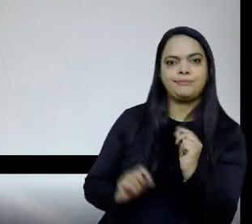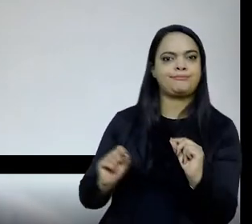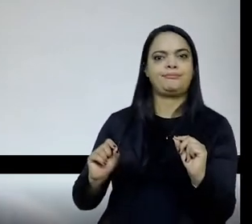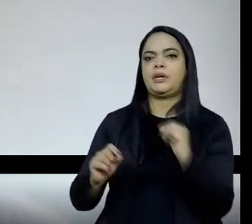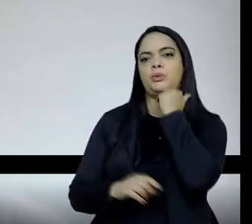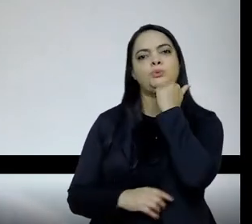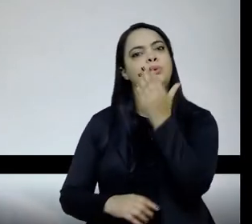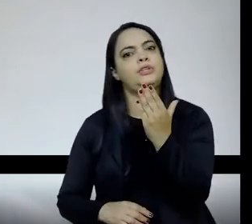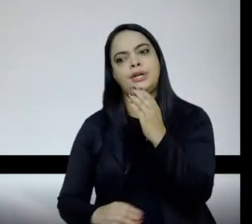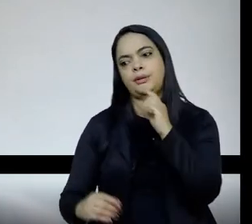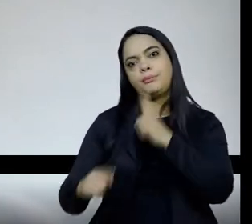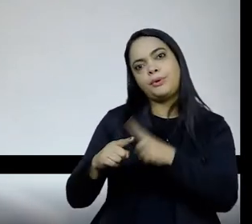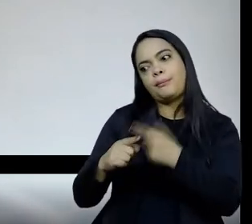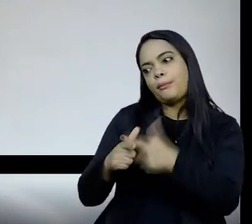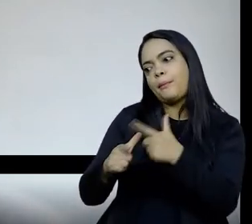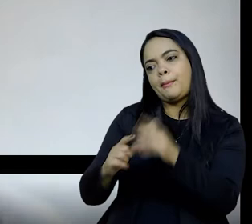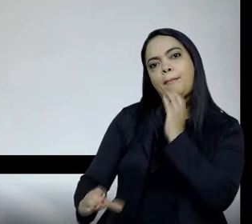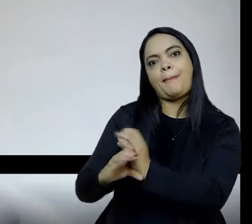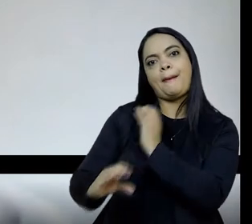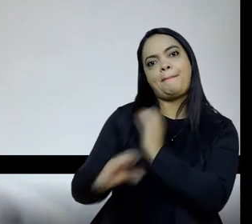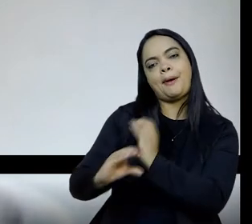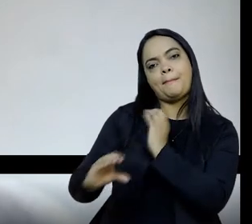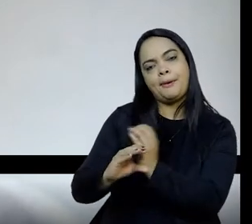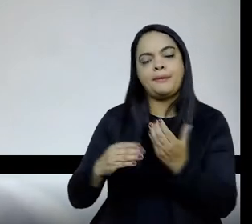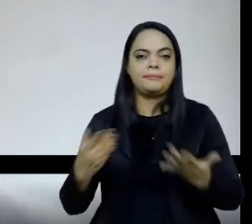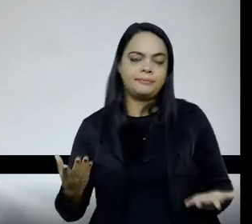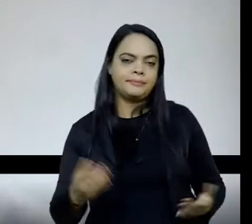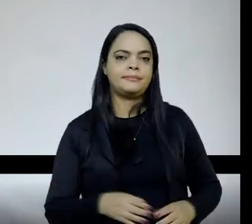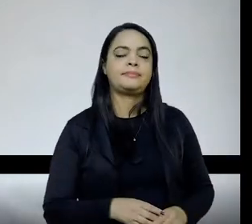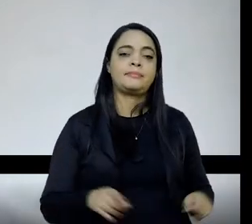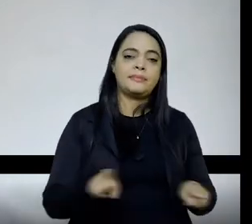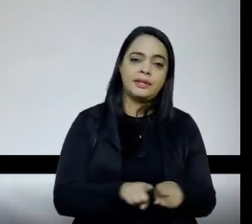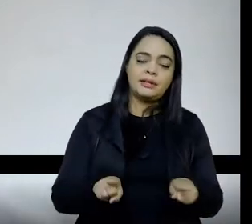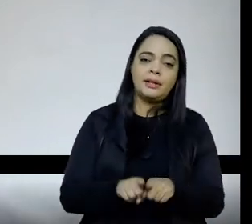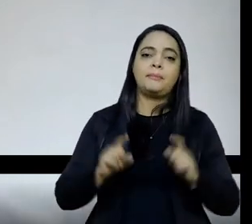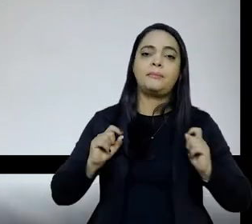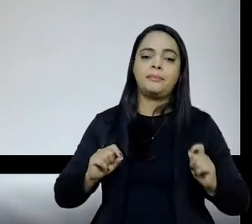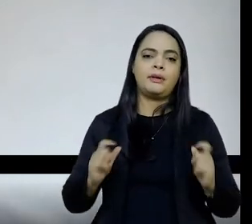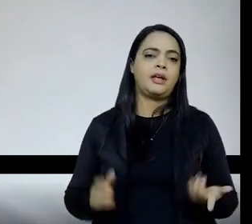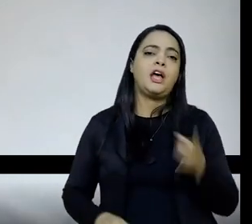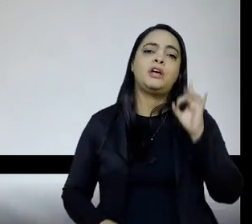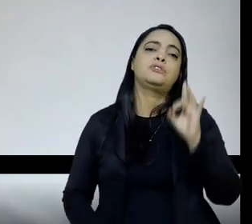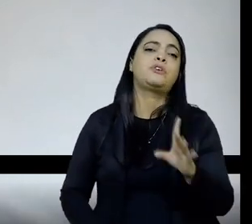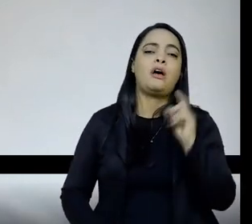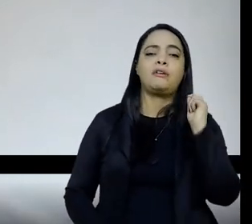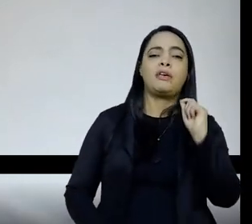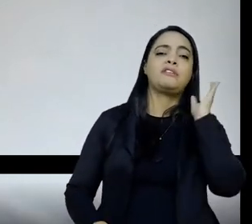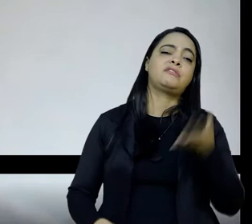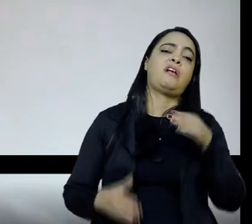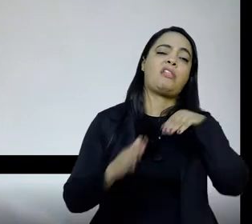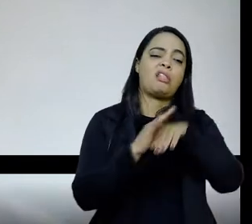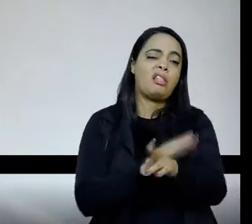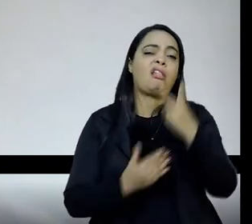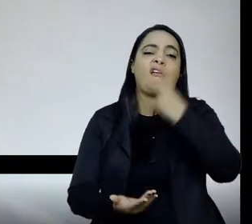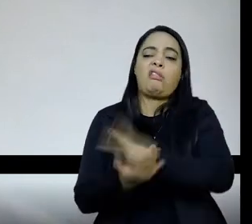é um grande problema, assim como seria um grande problema se a gente fosse chapar simplesmente aquilo que já existe, sem